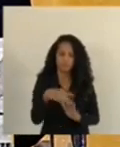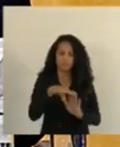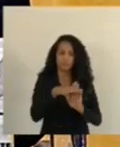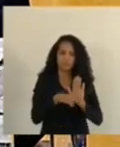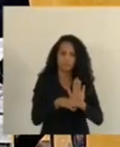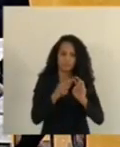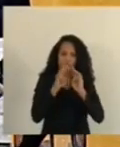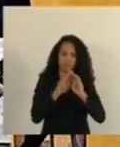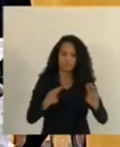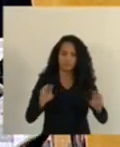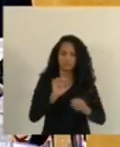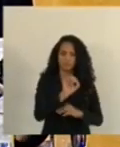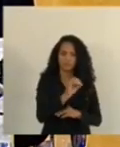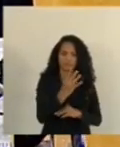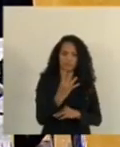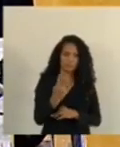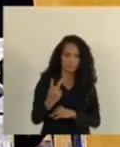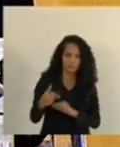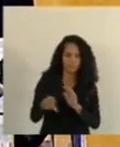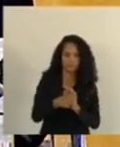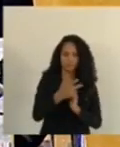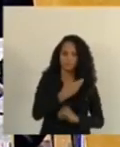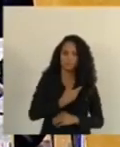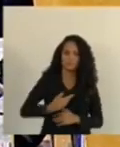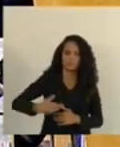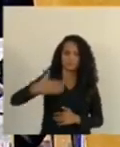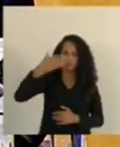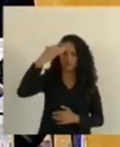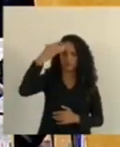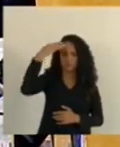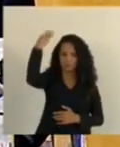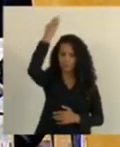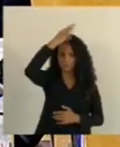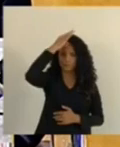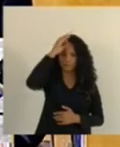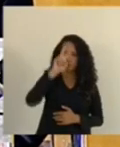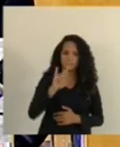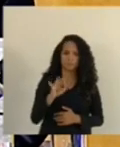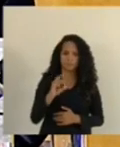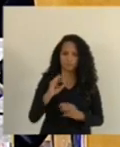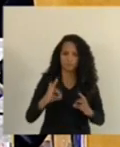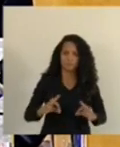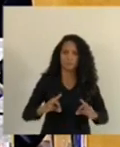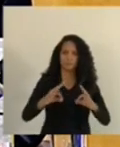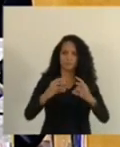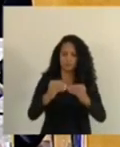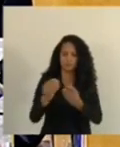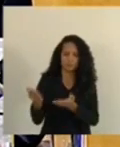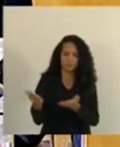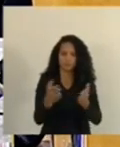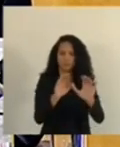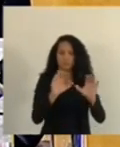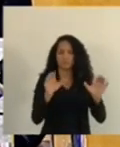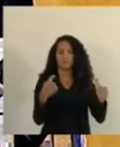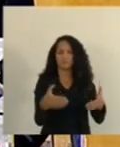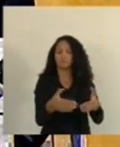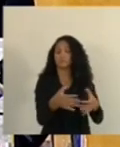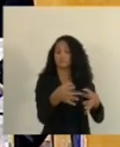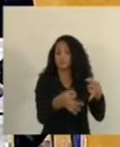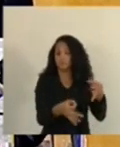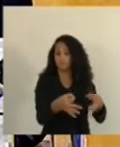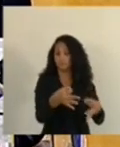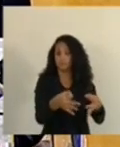042 do governador do Estado, encaminhando veto total. Ciente à Comissão de Justiça.